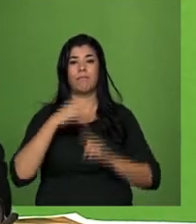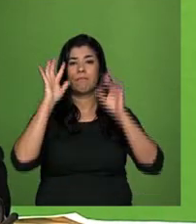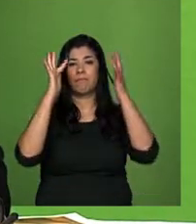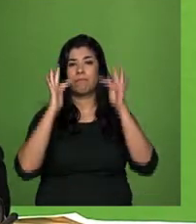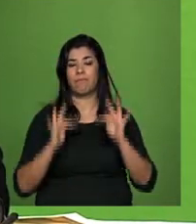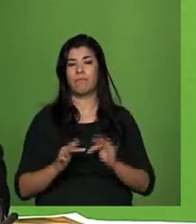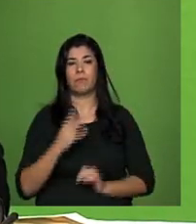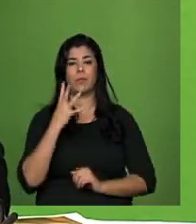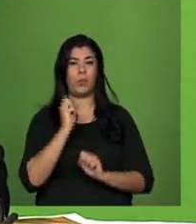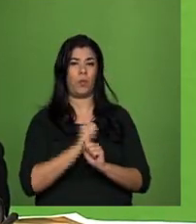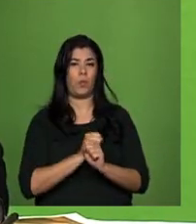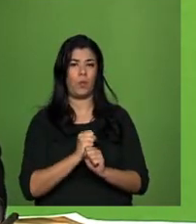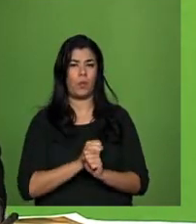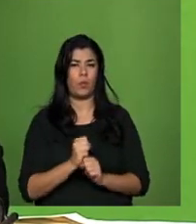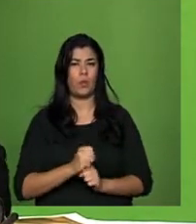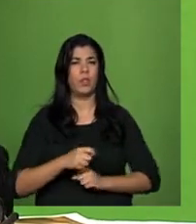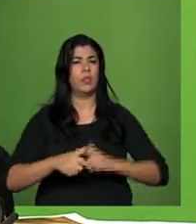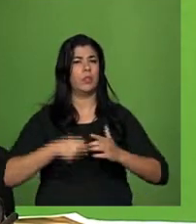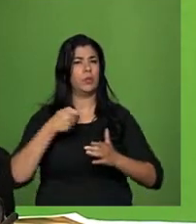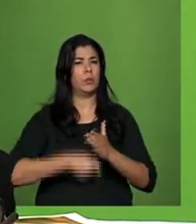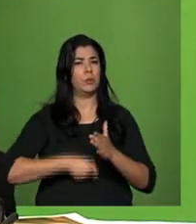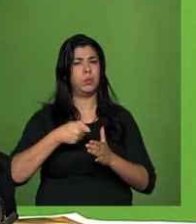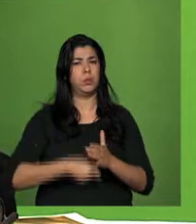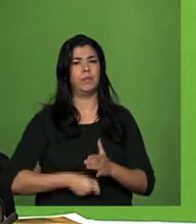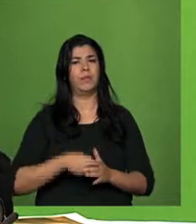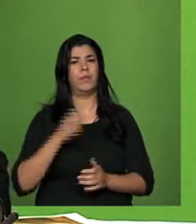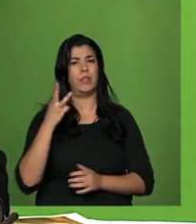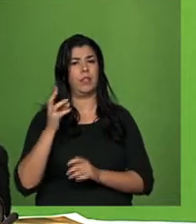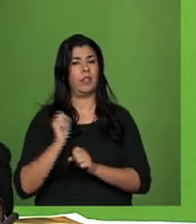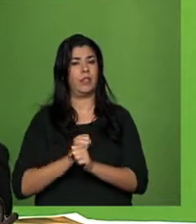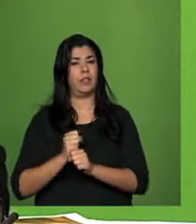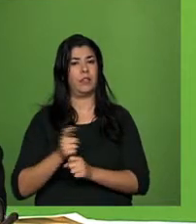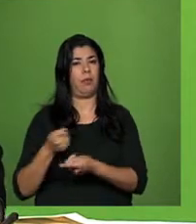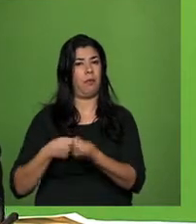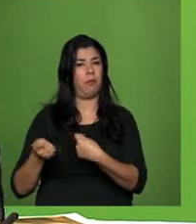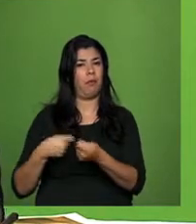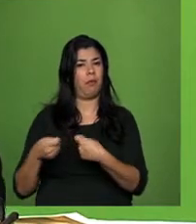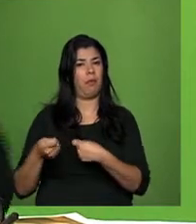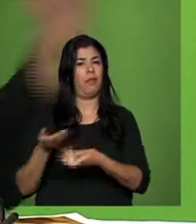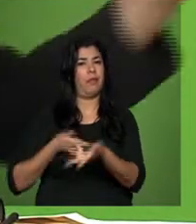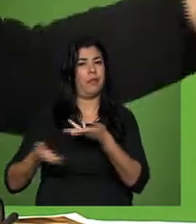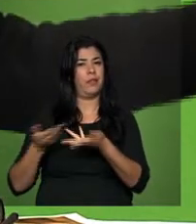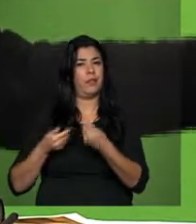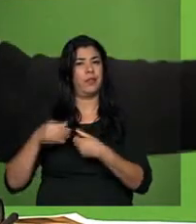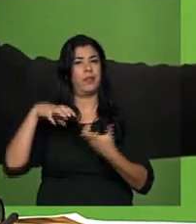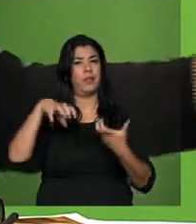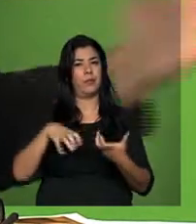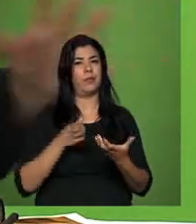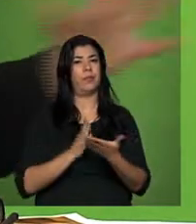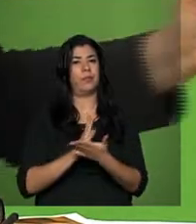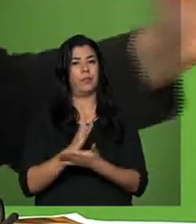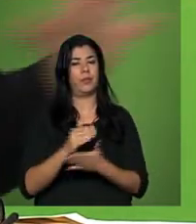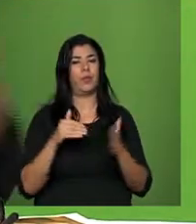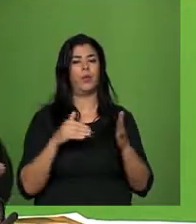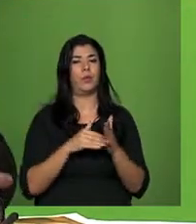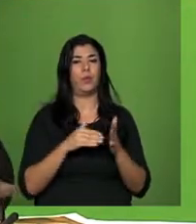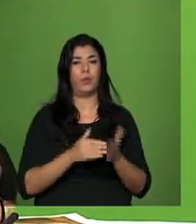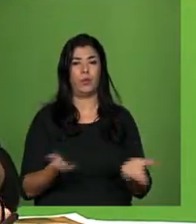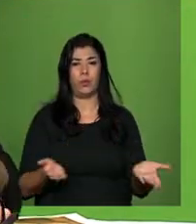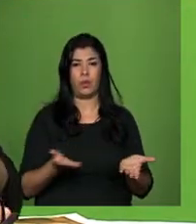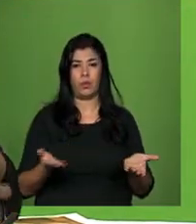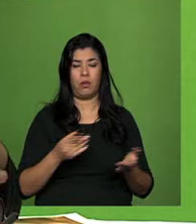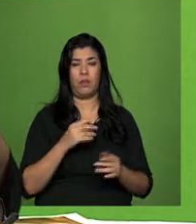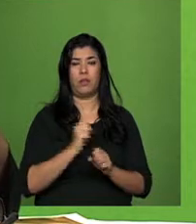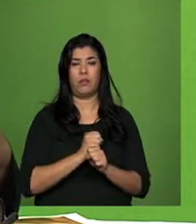depois de quatro anos de muito trabalho, porque foram três anos de negociação, um ano ainda encaminhando o Congresso, e essa última fase de